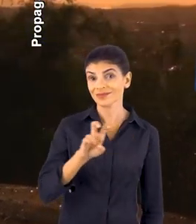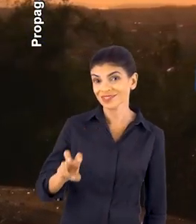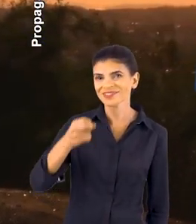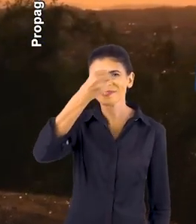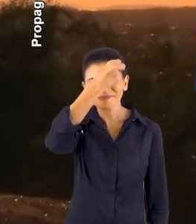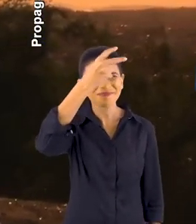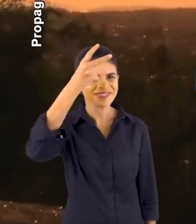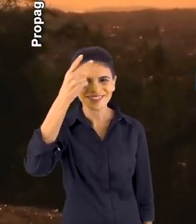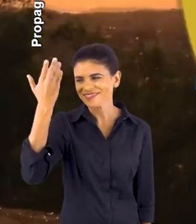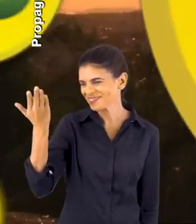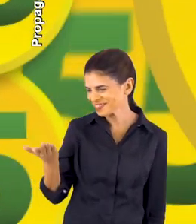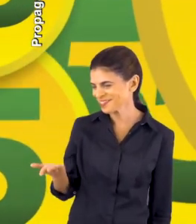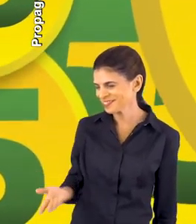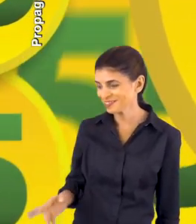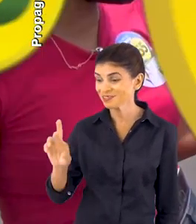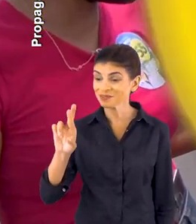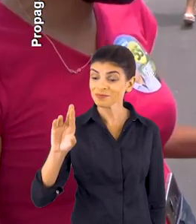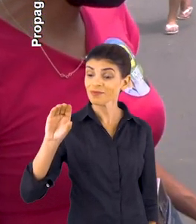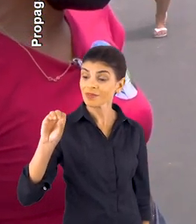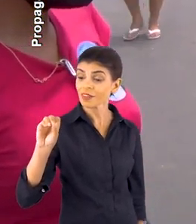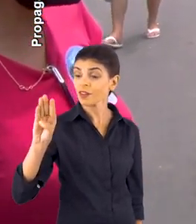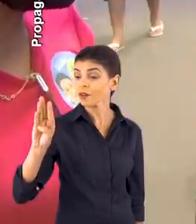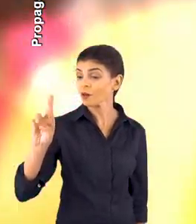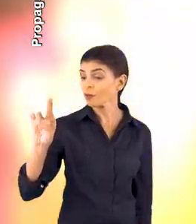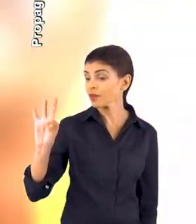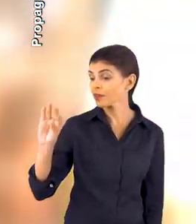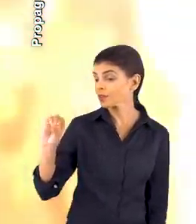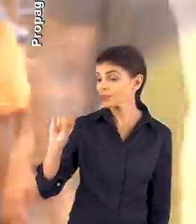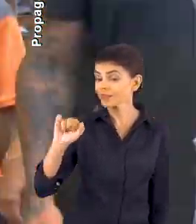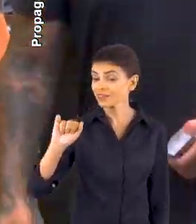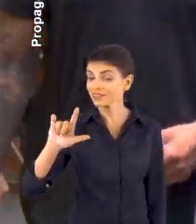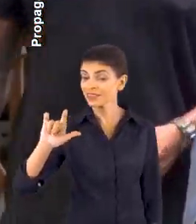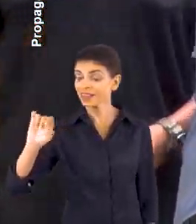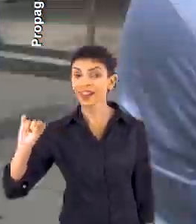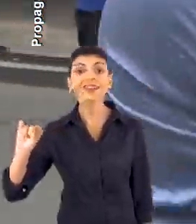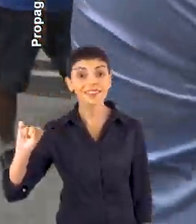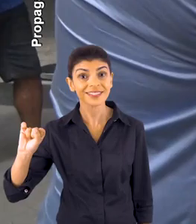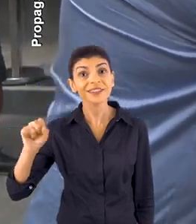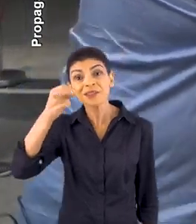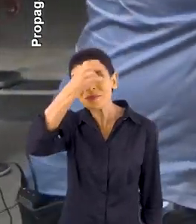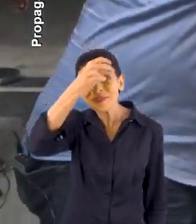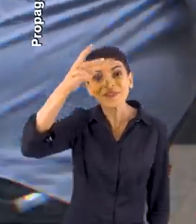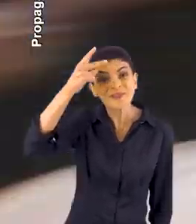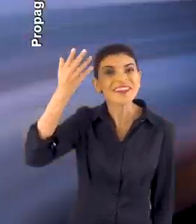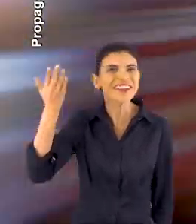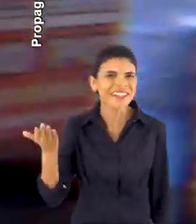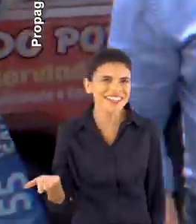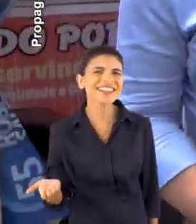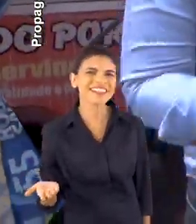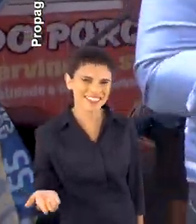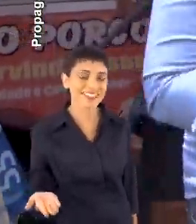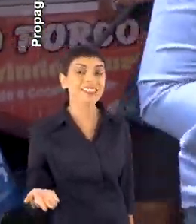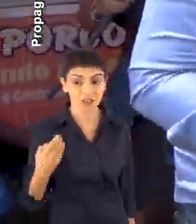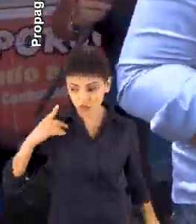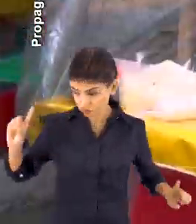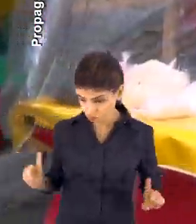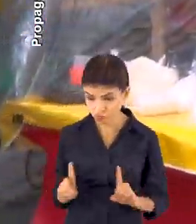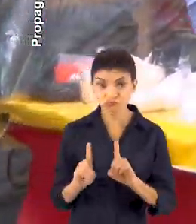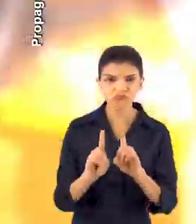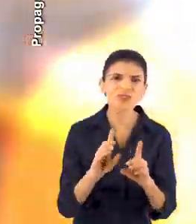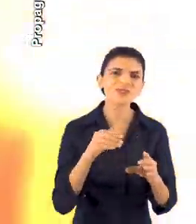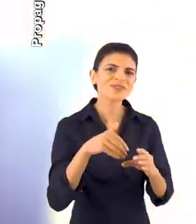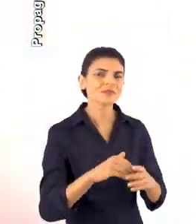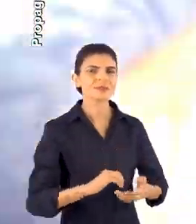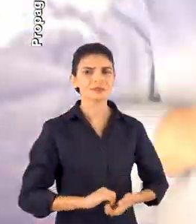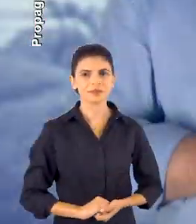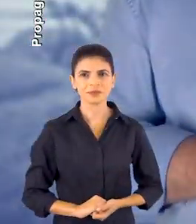55 para prefeito, Roberto Sala é o meu prefeito, é com ele que eu